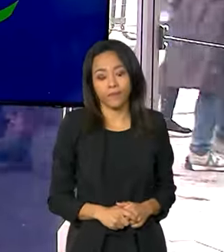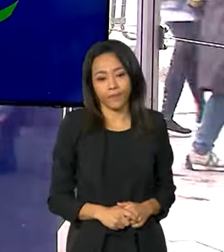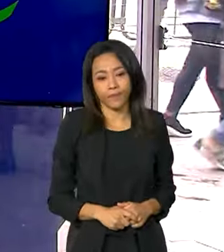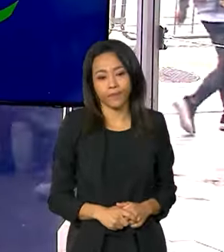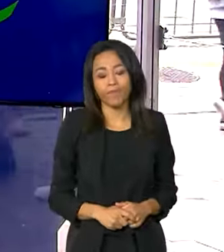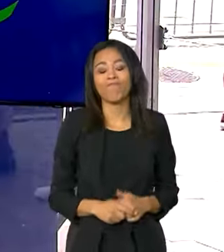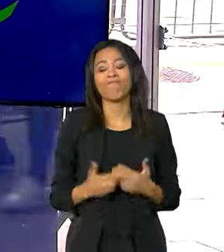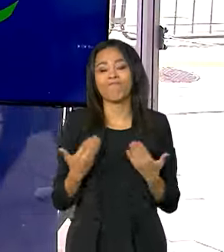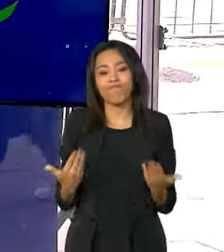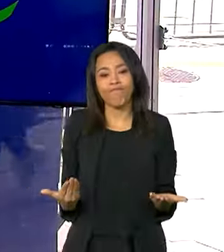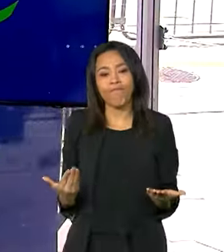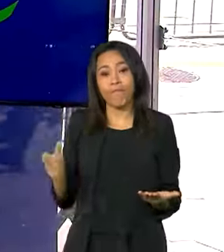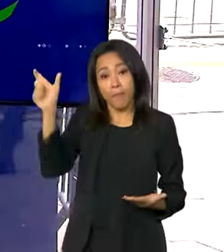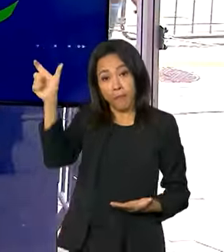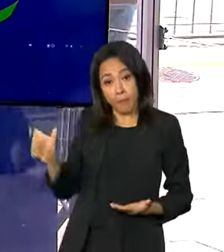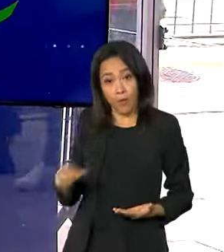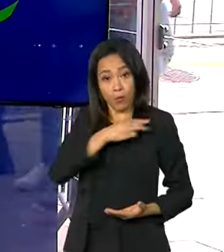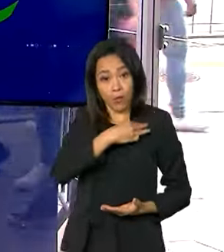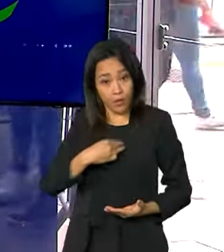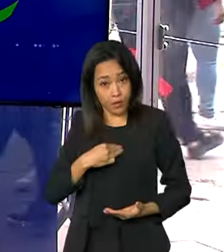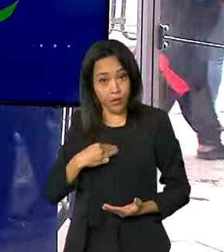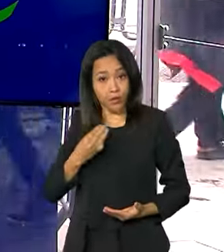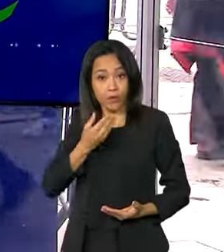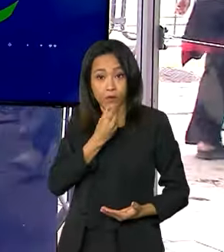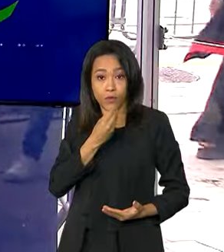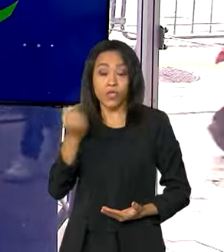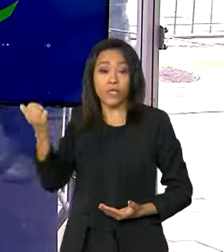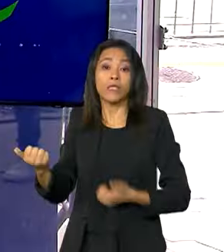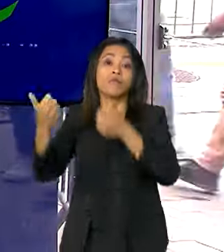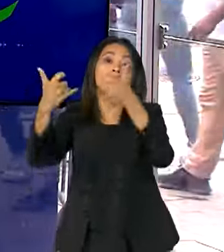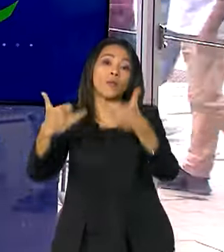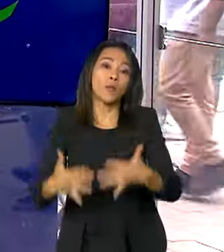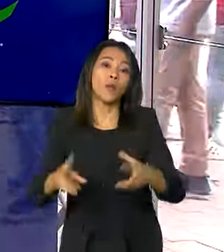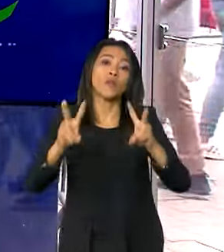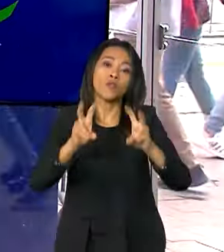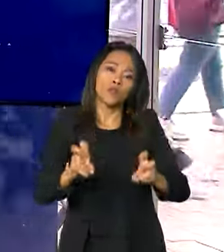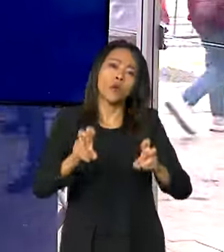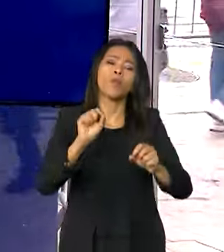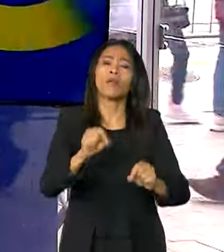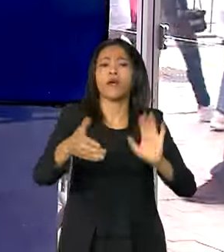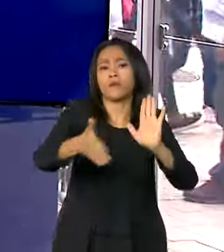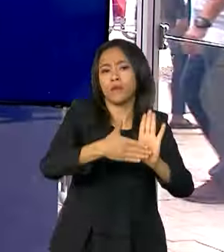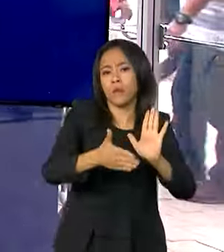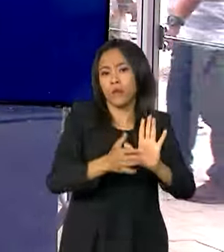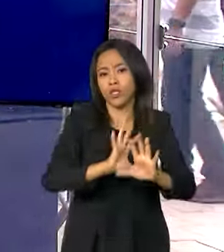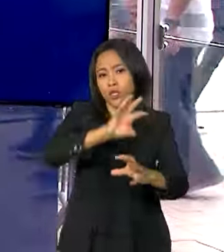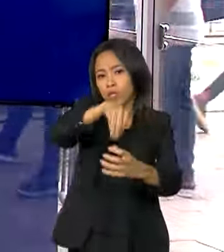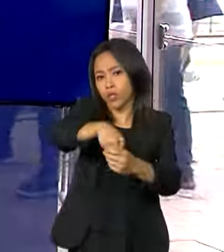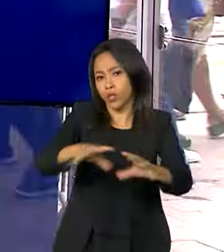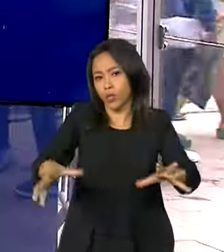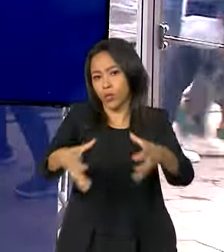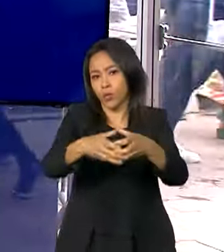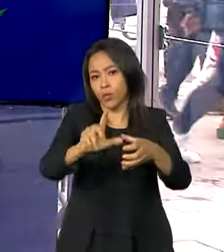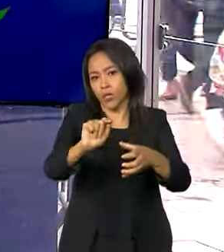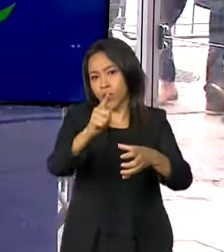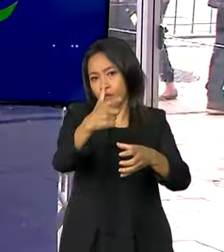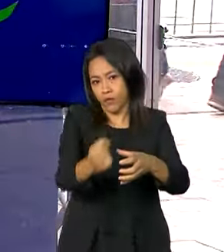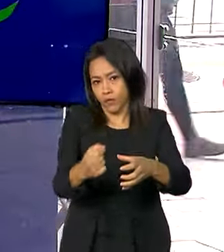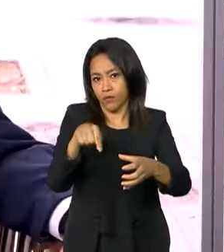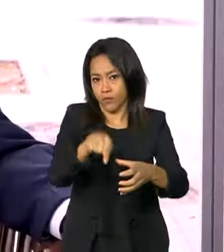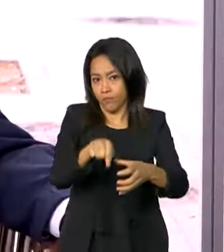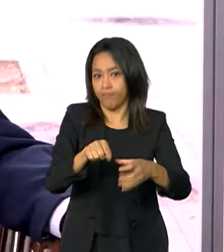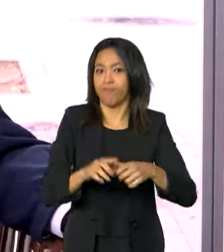O ministro falou sobre a implementação das decisões do G20 Social dentro da cúpula dos chefes de Estado.